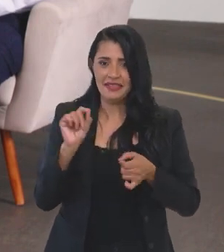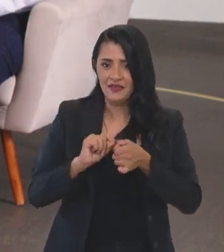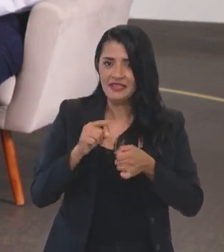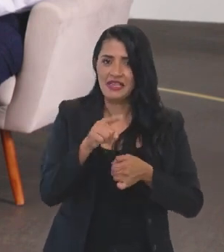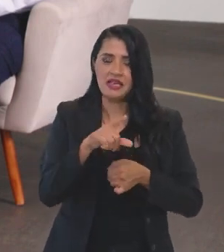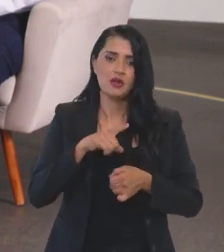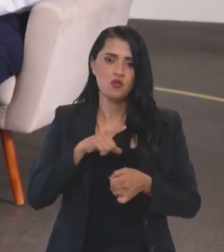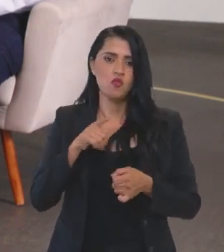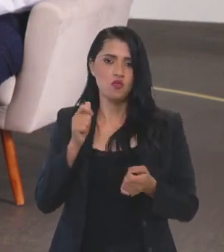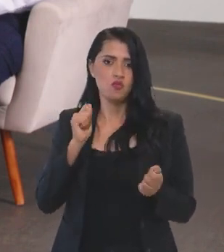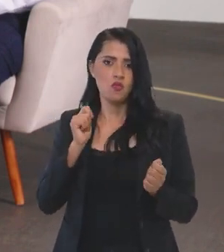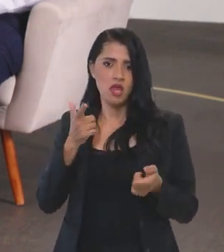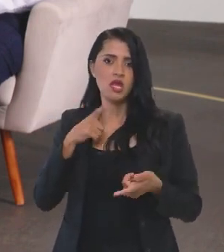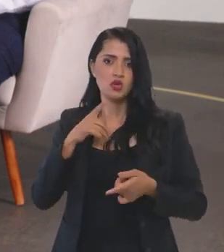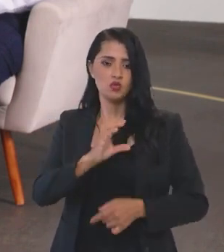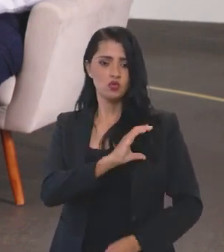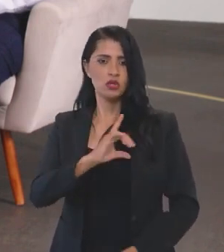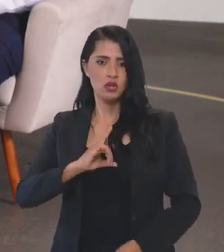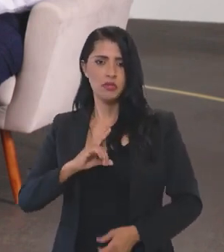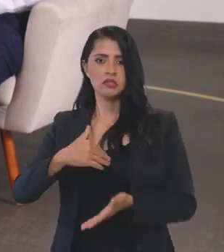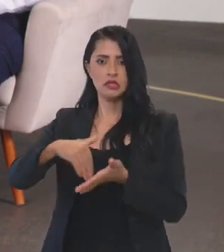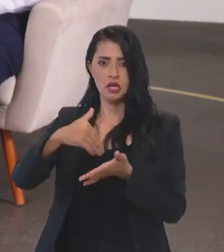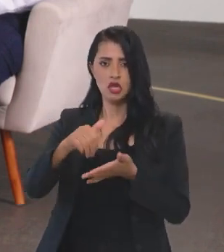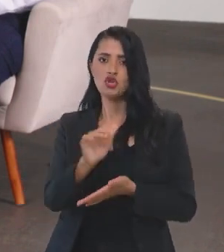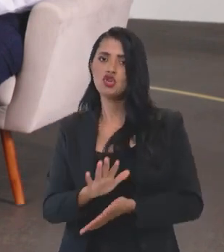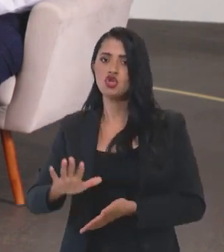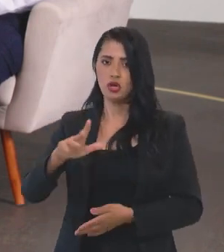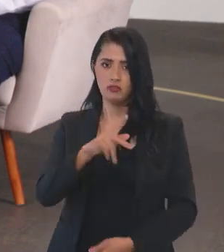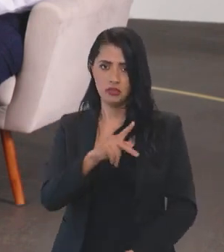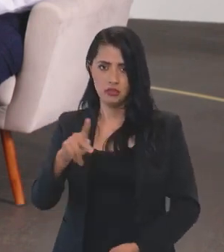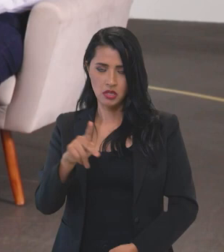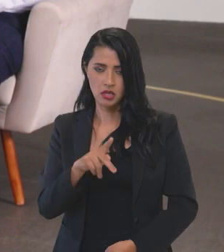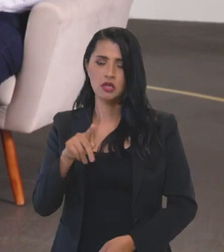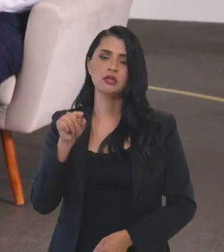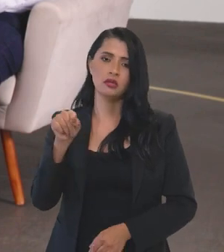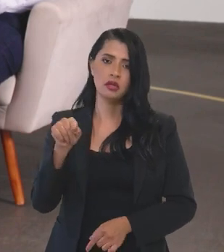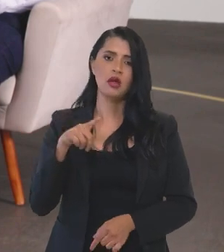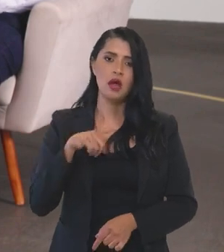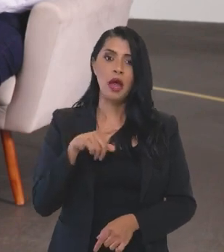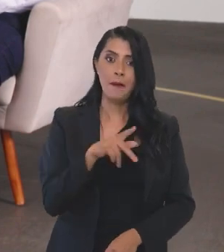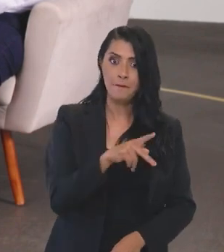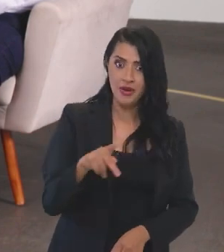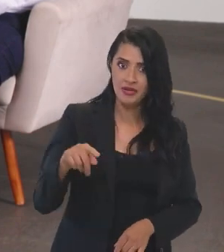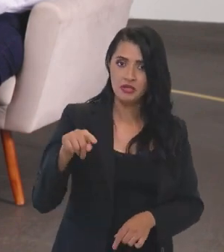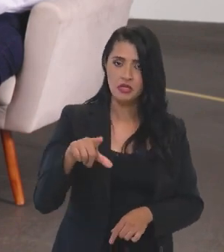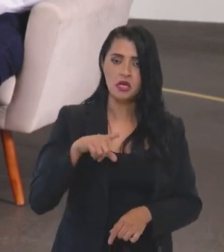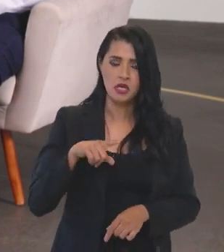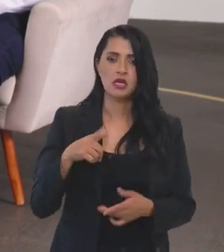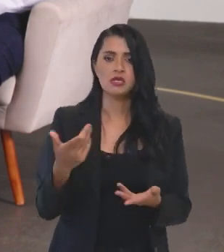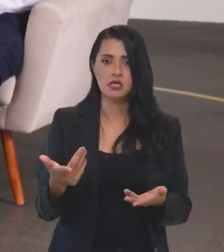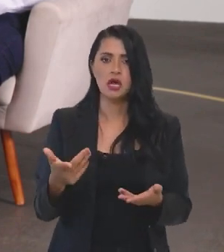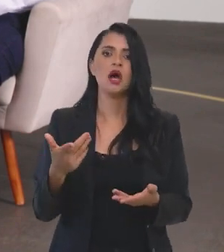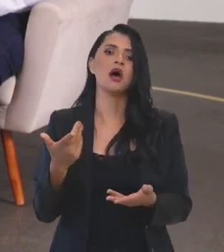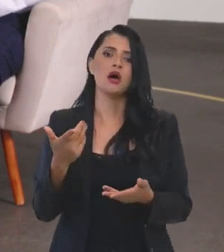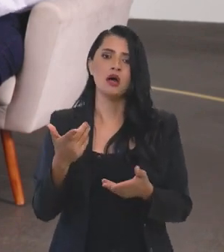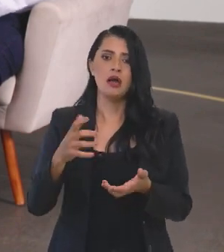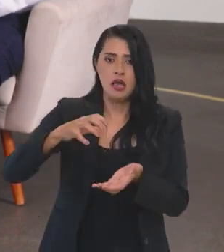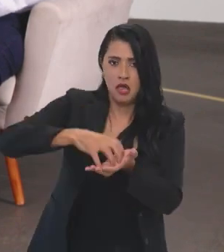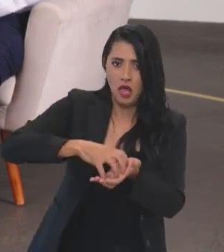andamento, né? Isso é uma ação que é coordenada pela Secretaria-Geral da Presidência. A Presidência, ela